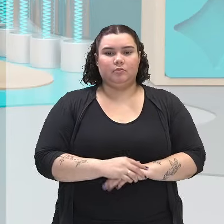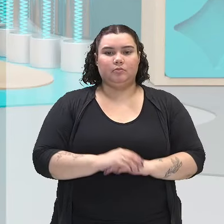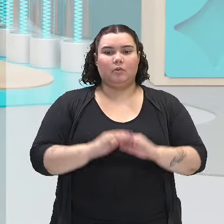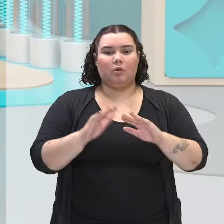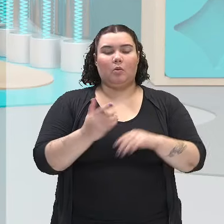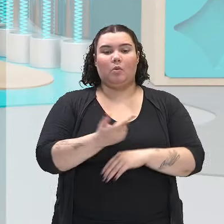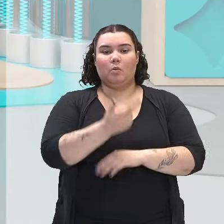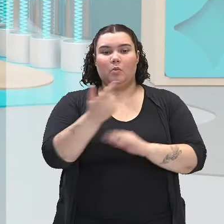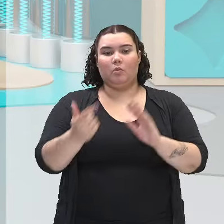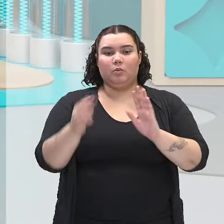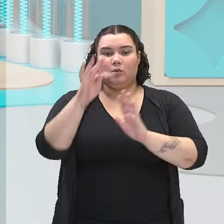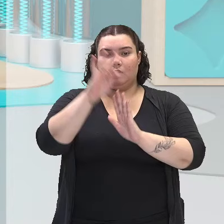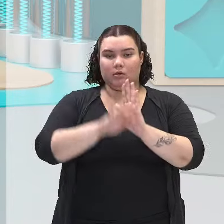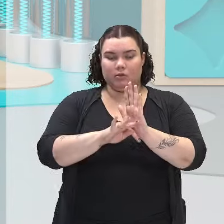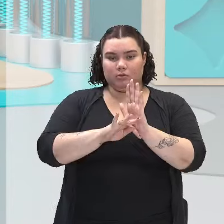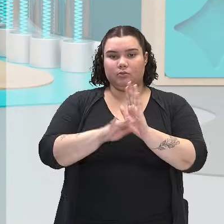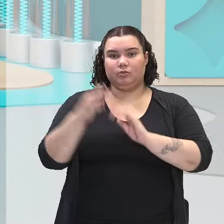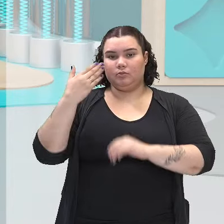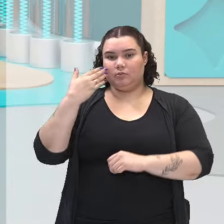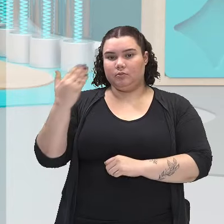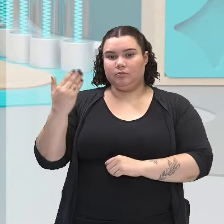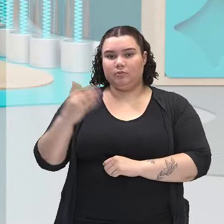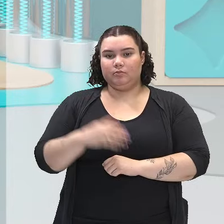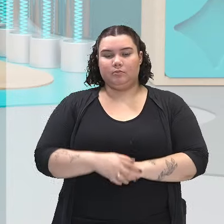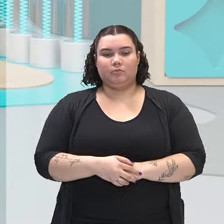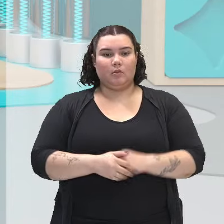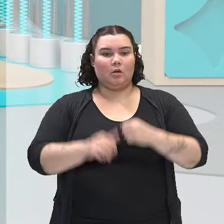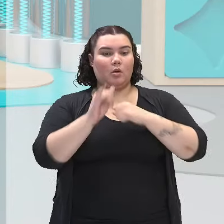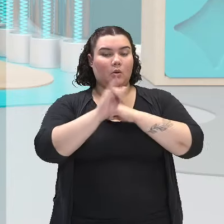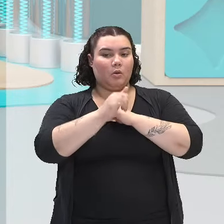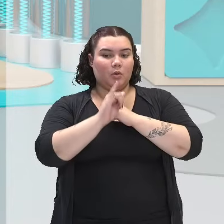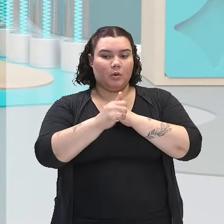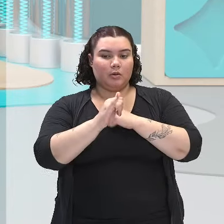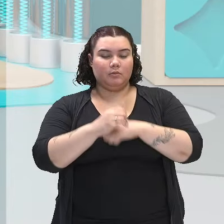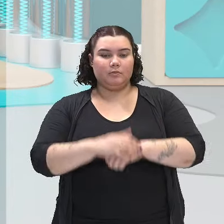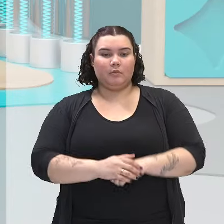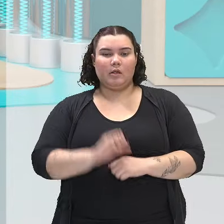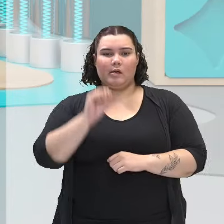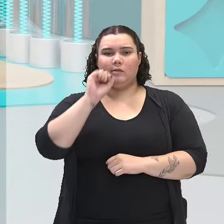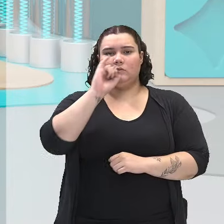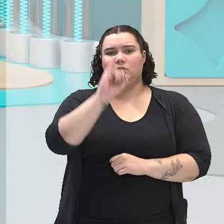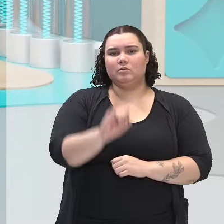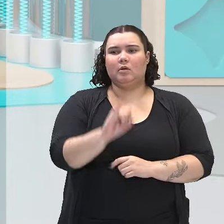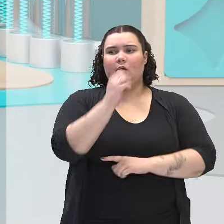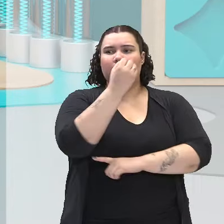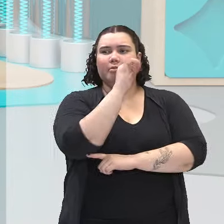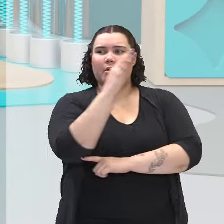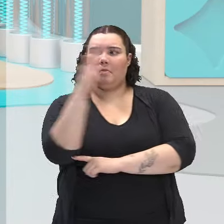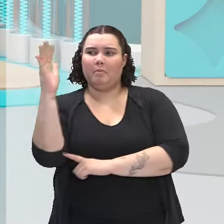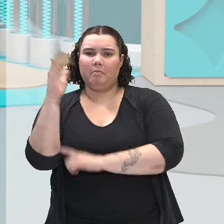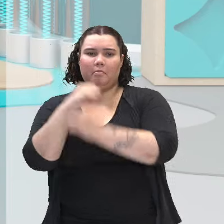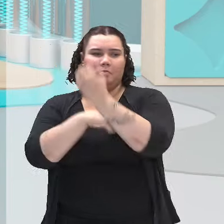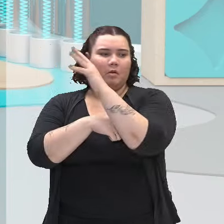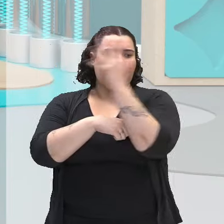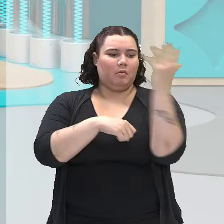texto da nossa aula. Crônica, se a floresta falasse.